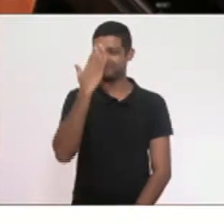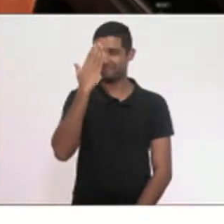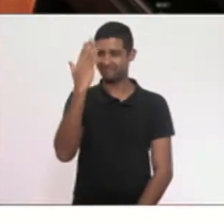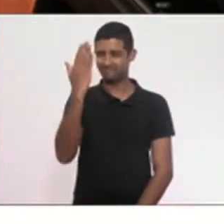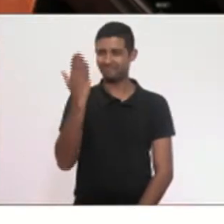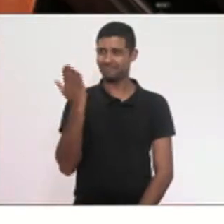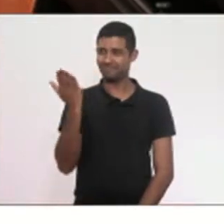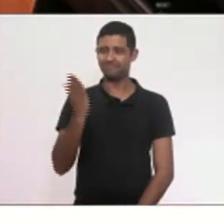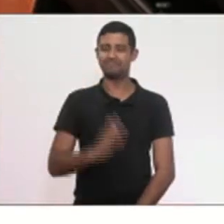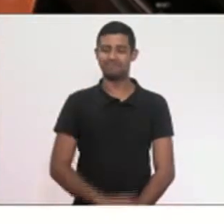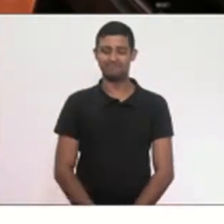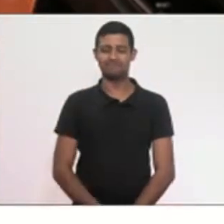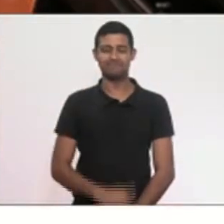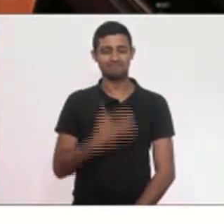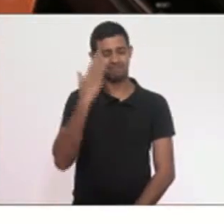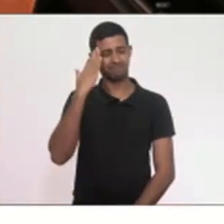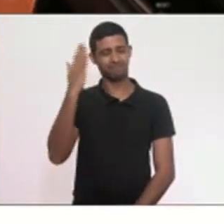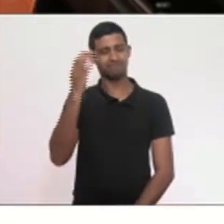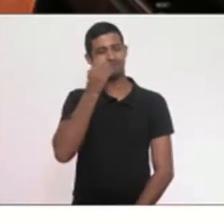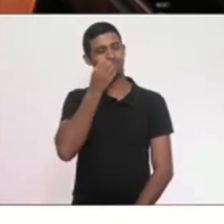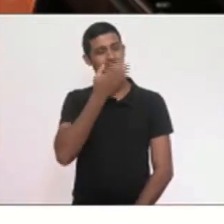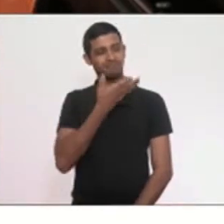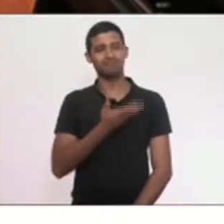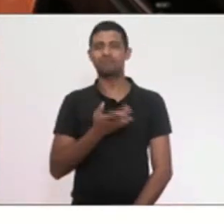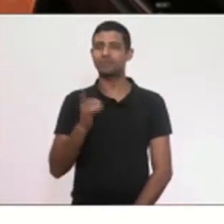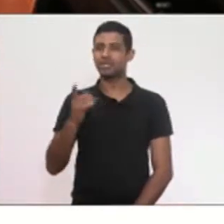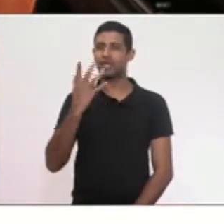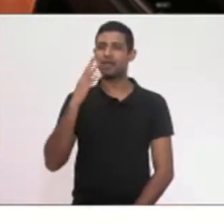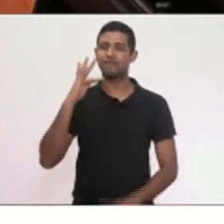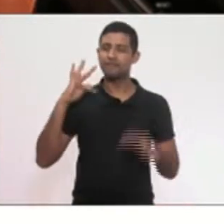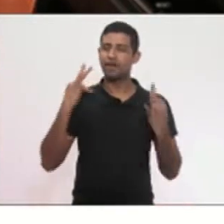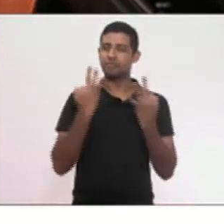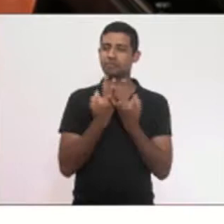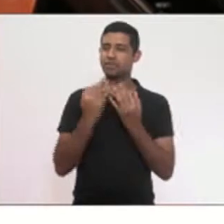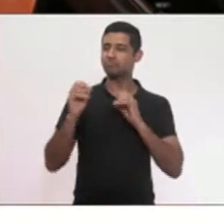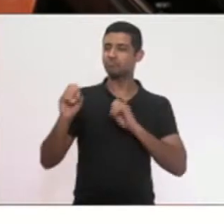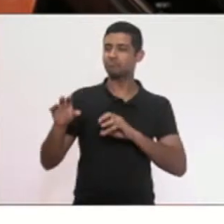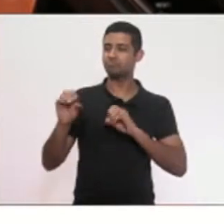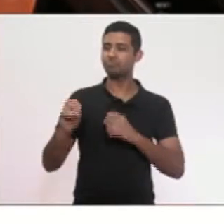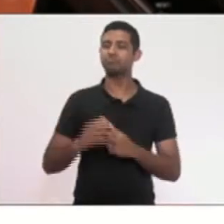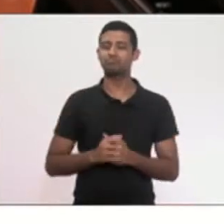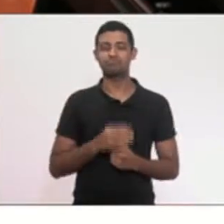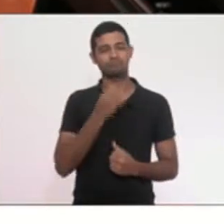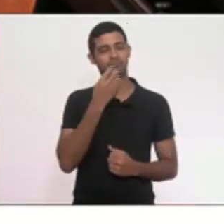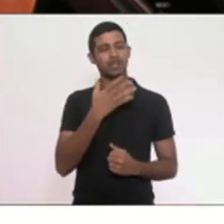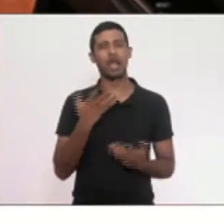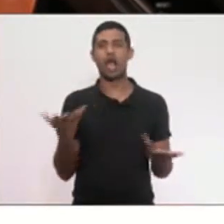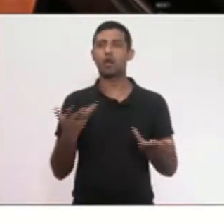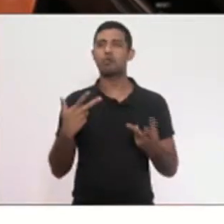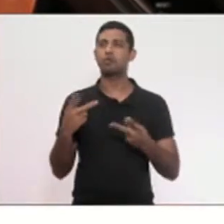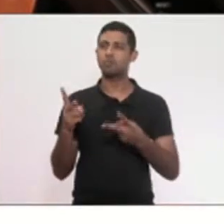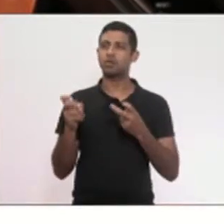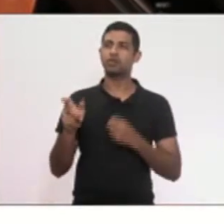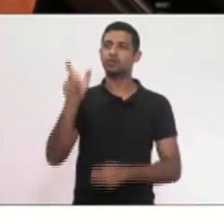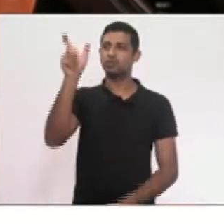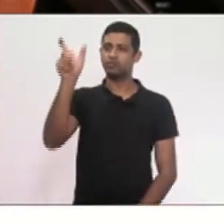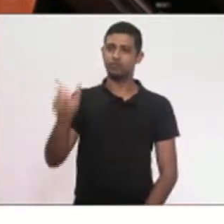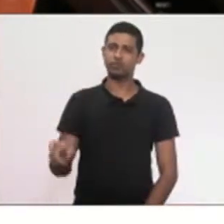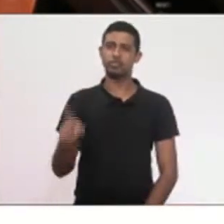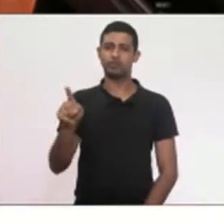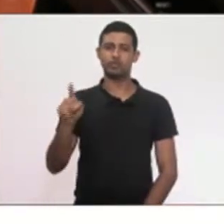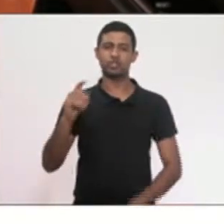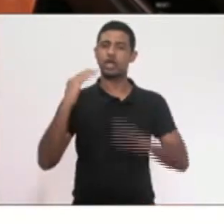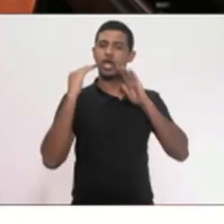Falta educação para eles. Obrigado pelo gesto, pela educação, sua família que o criou. Agora sim percebo que o senhor respeita as